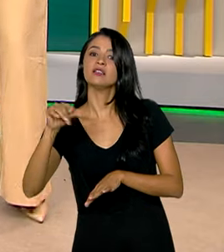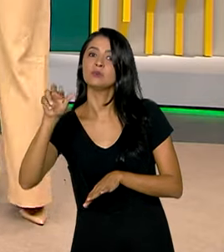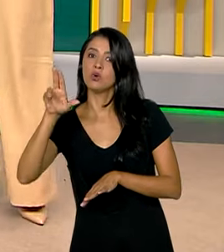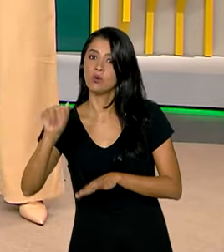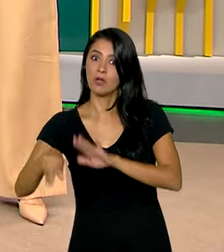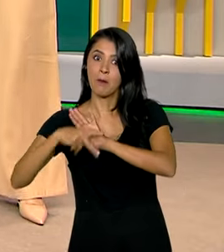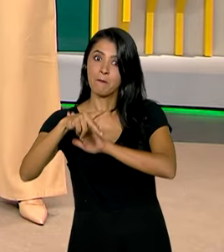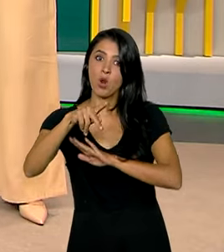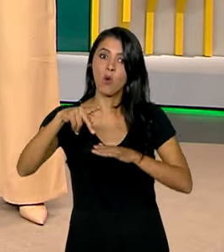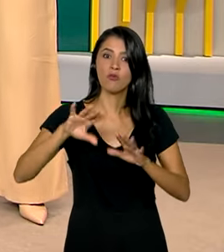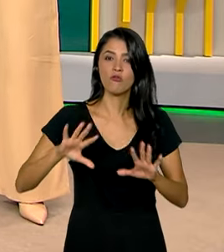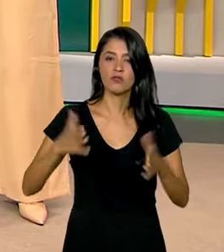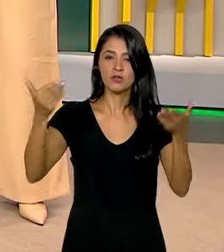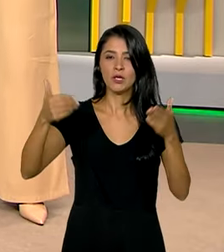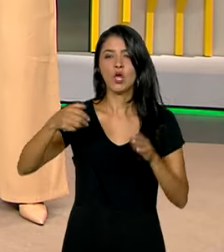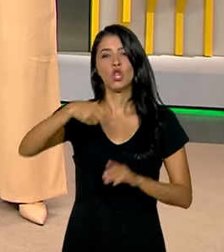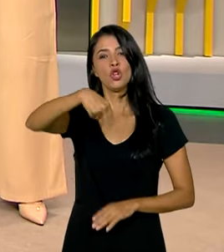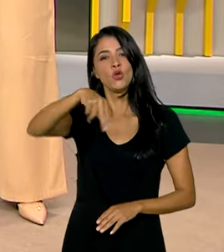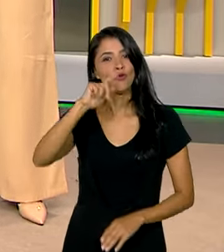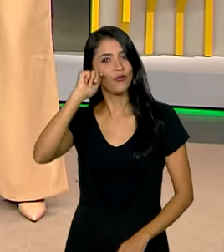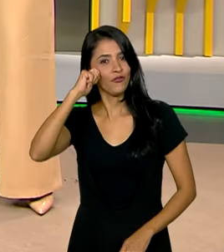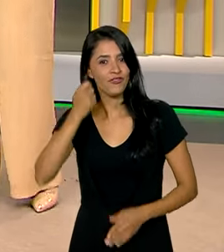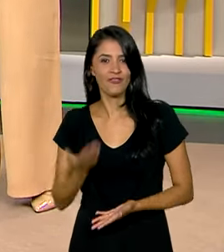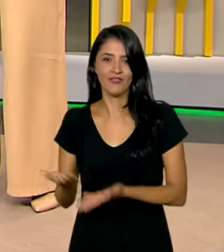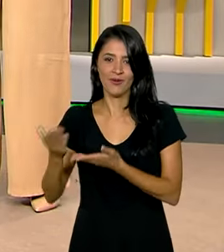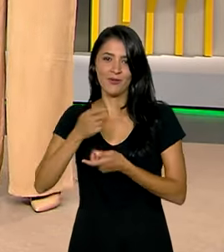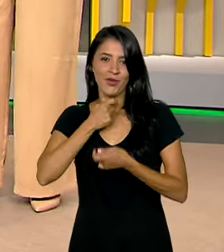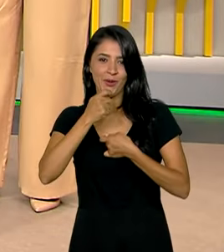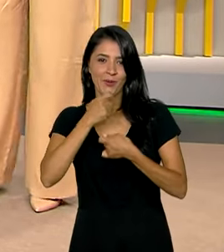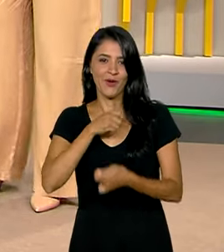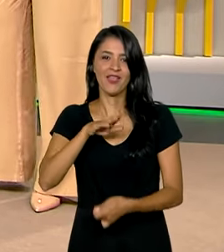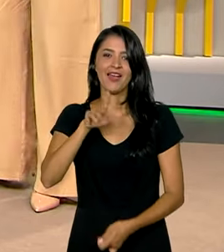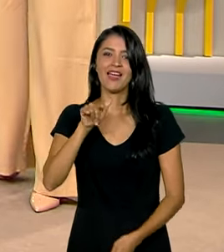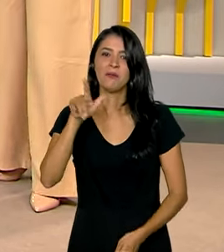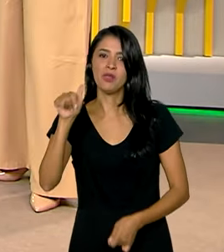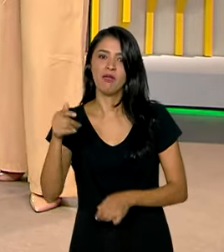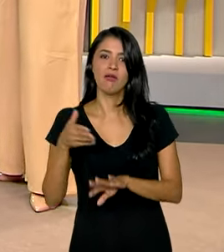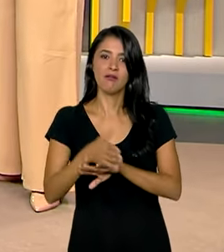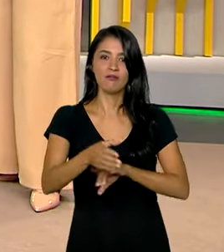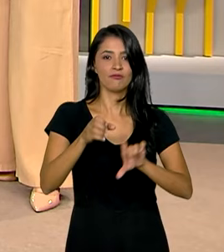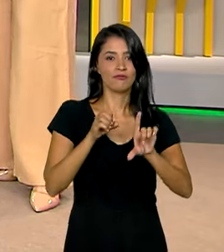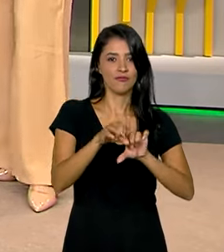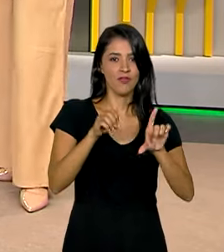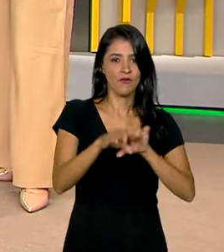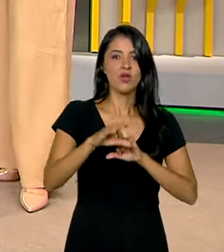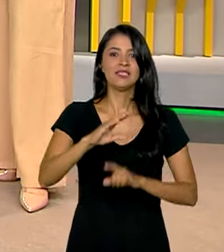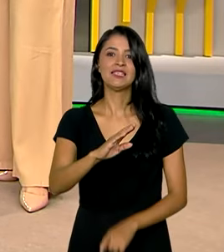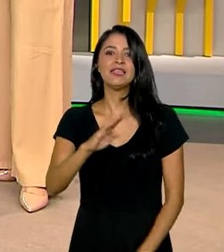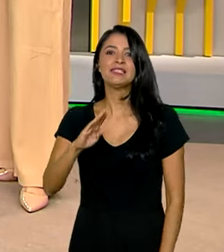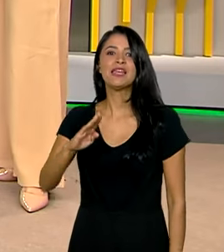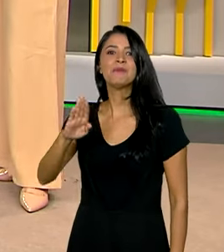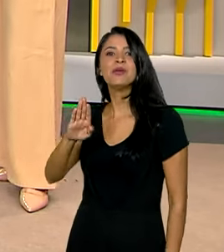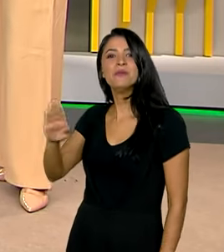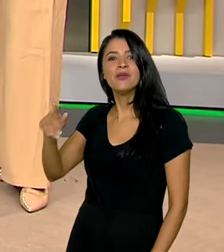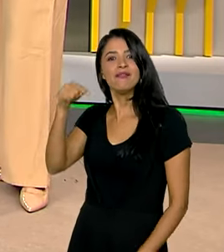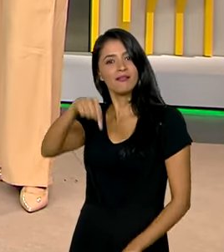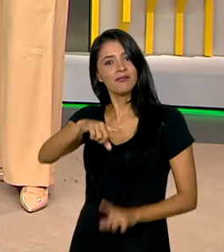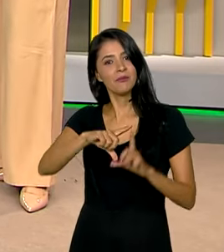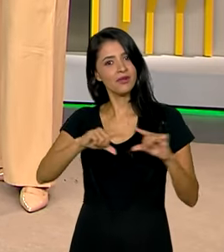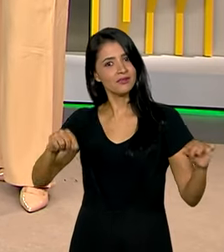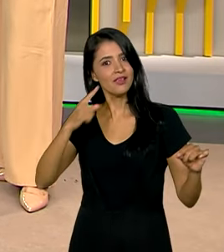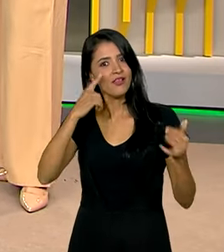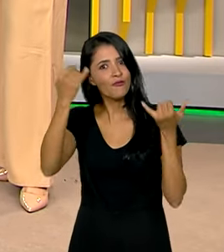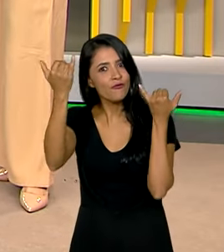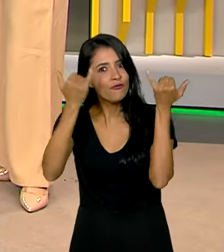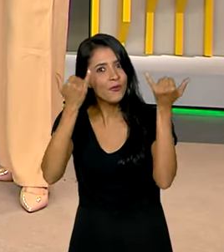Novembro Negro. A repórter Gabriela Noronha está ao vivo no Centro Cultural Banco do Brasil aqui em Brasília e traz as informações pra gente.